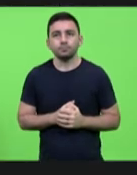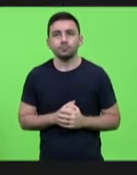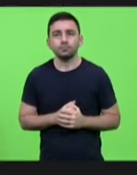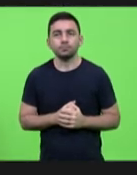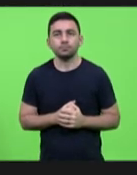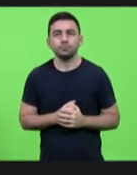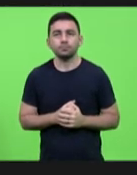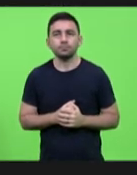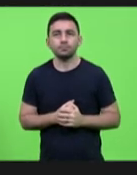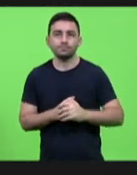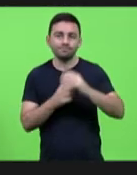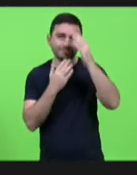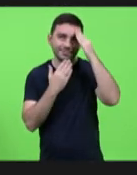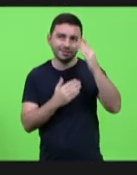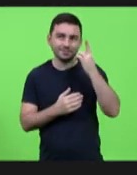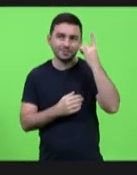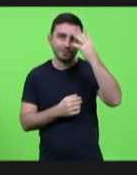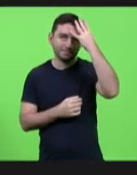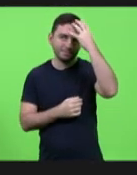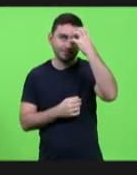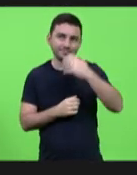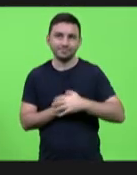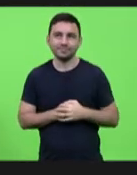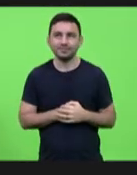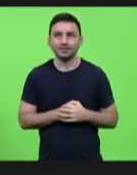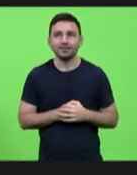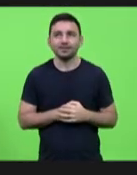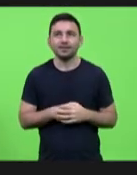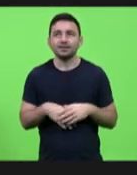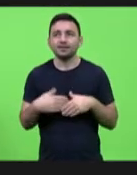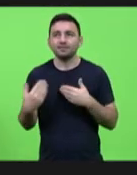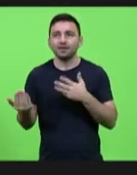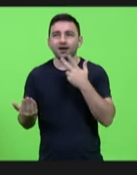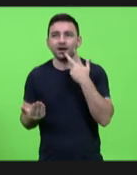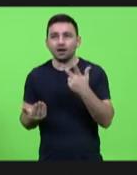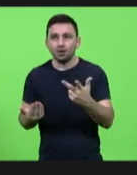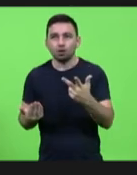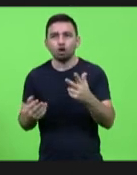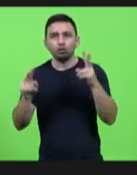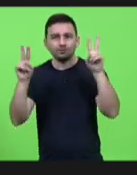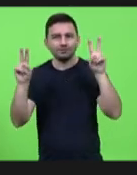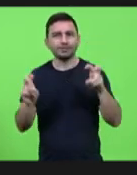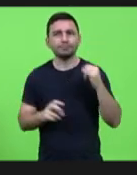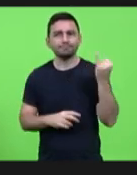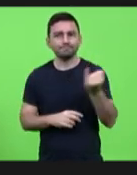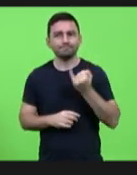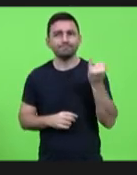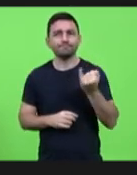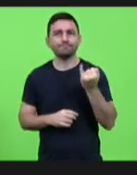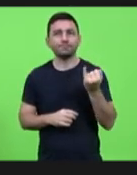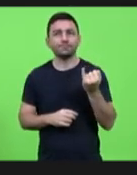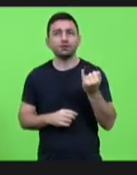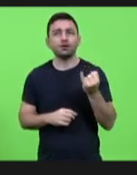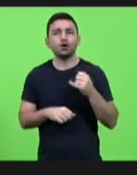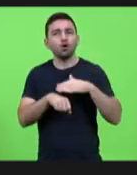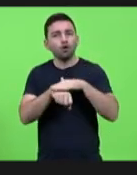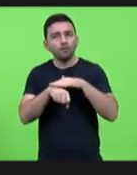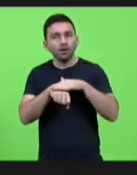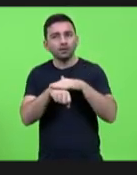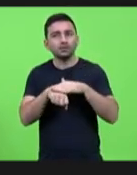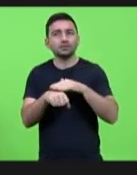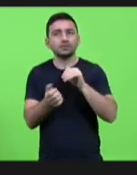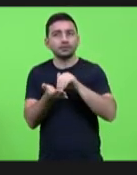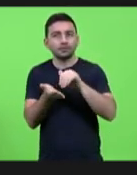Obrigada, deputado Ismael, que levantou aqui uma questão bem importante. e na conversa com o secretário